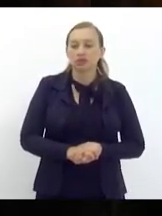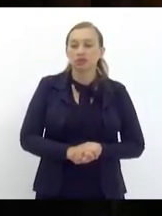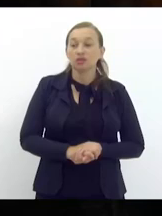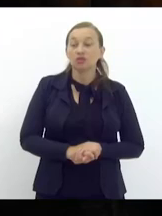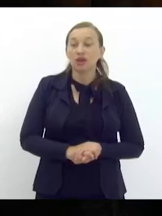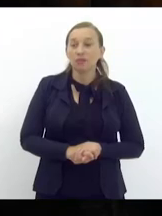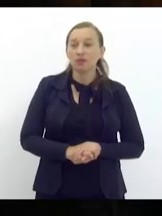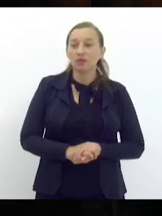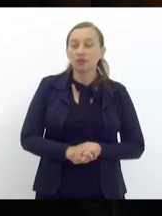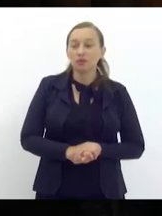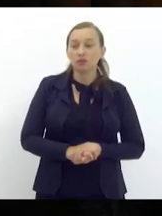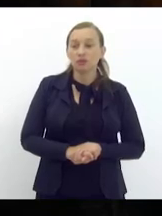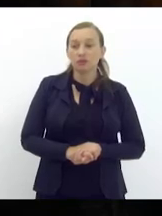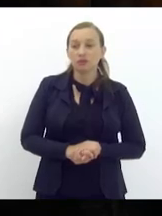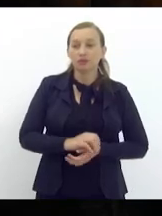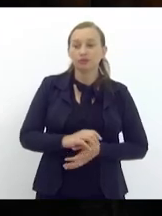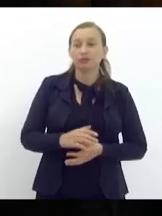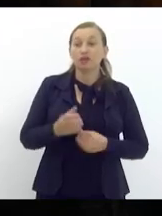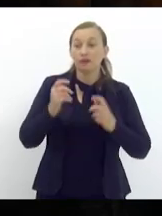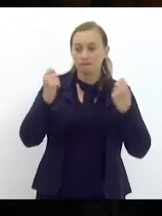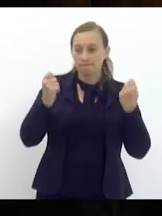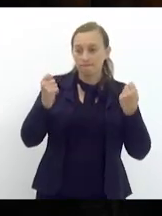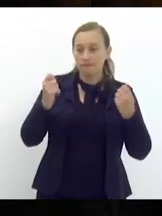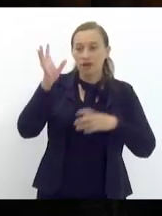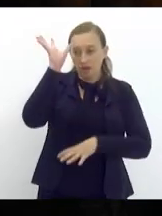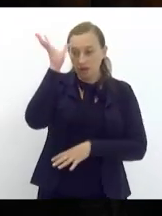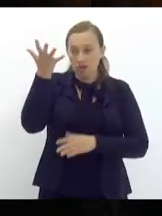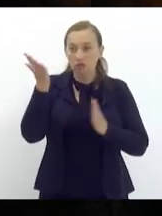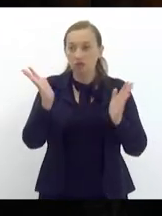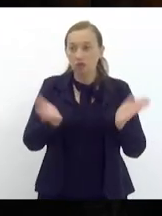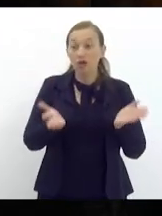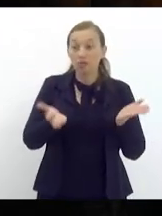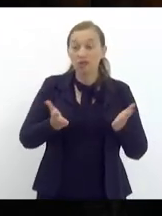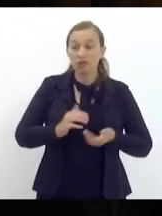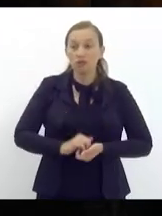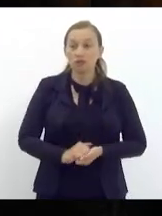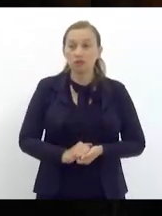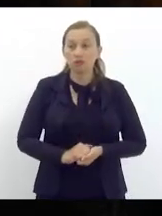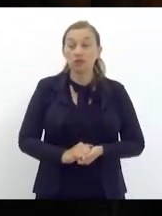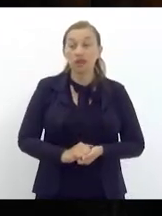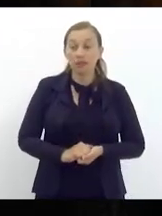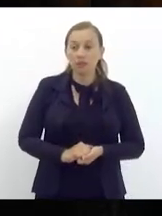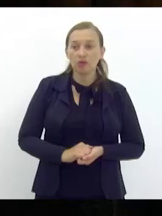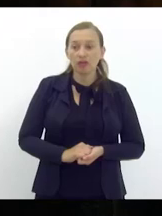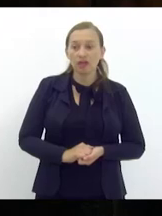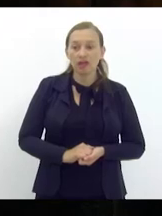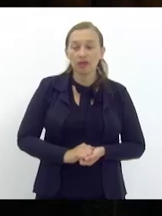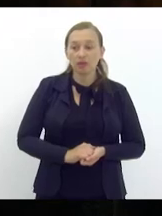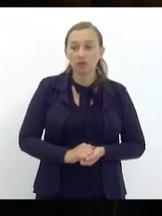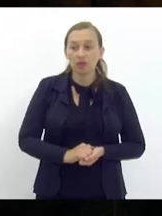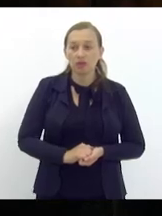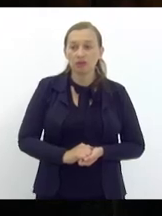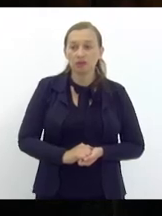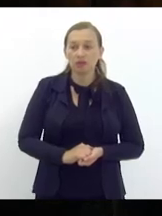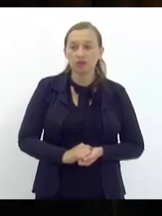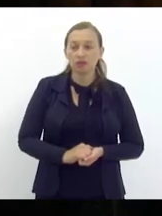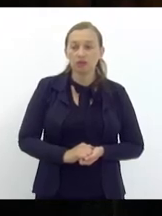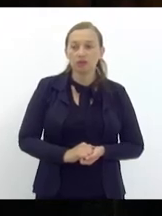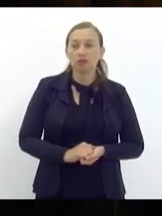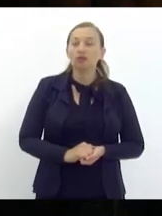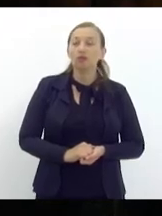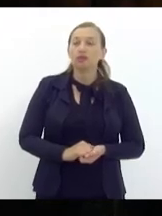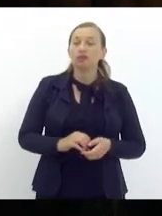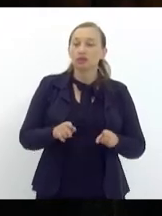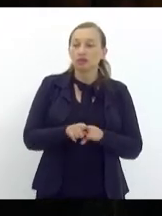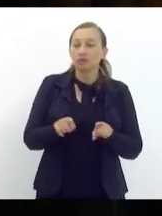se resolva hoje tomara que resolva hoje ainda mais senhor presidente